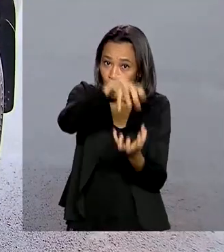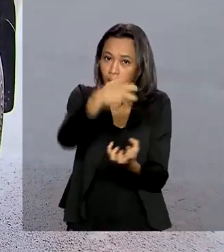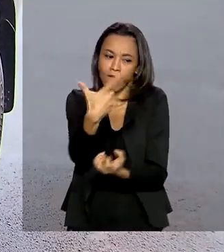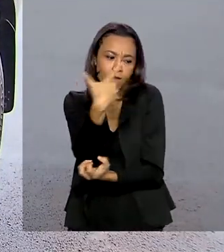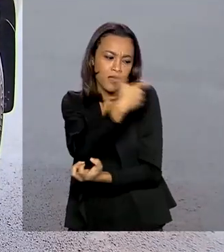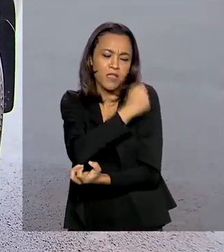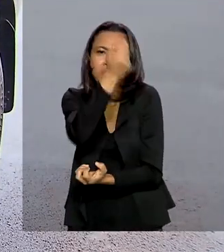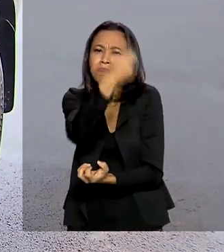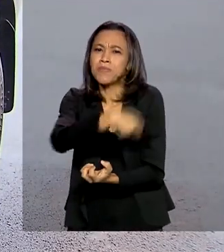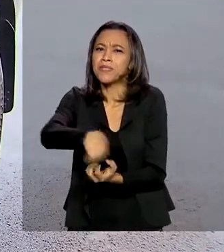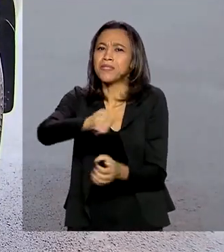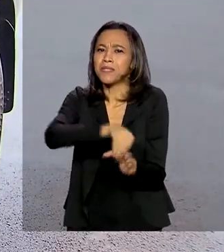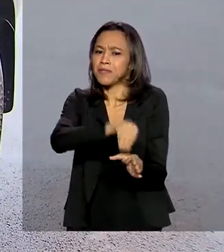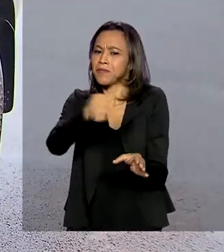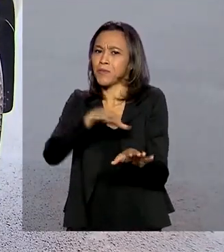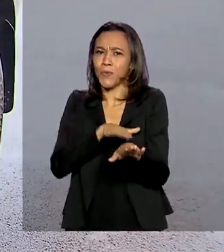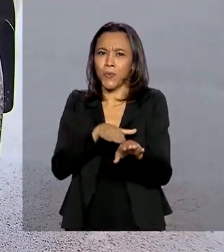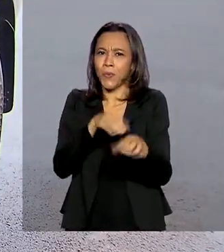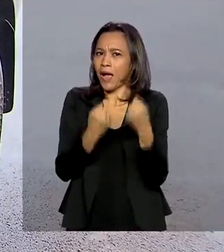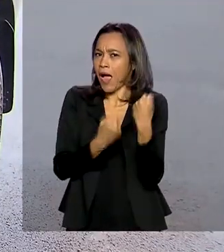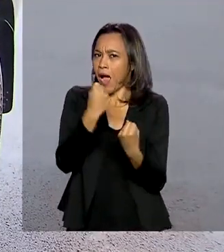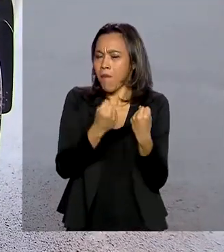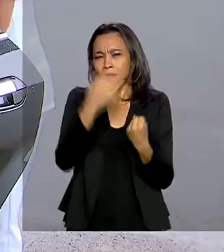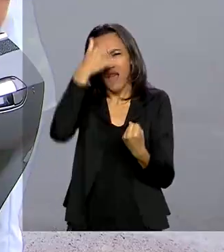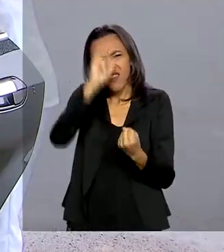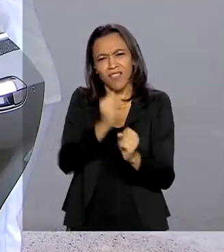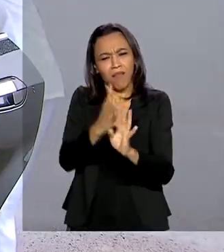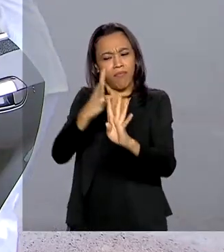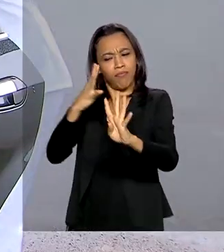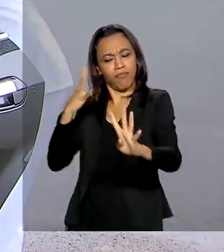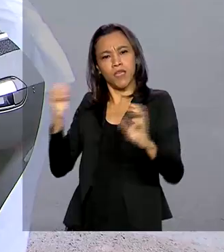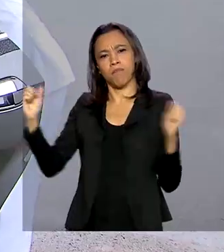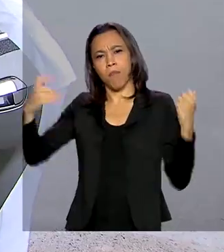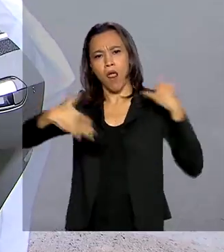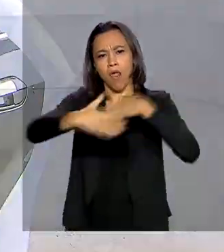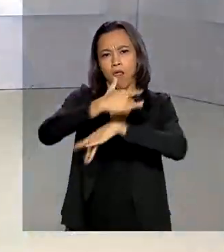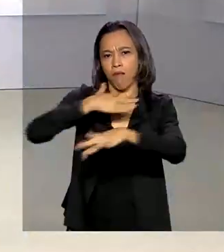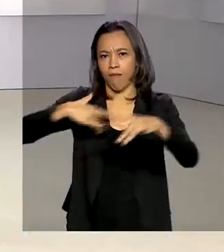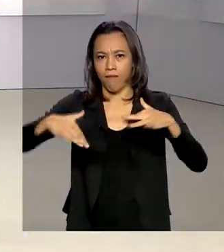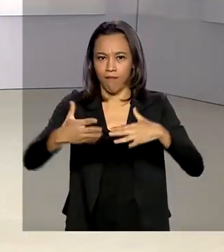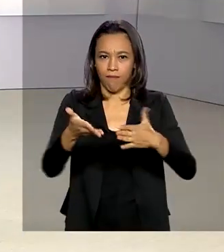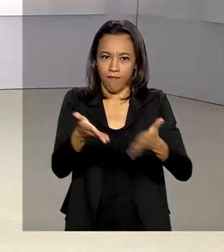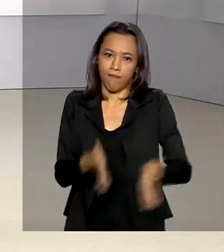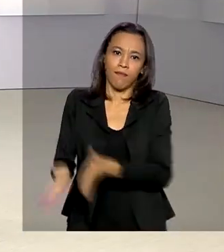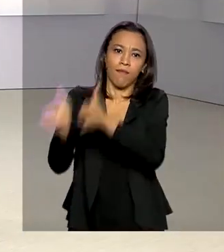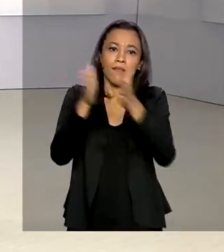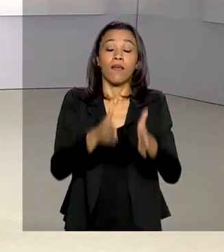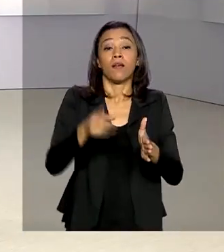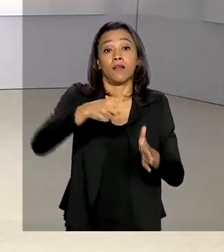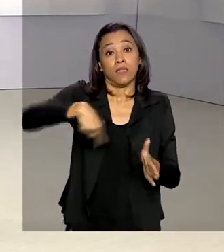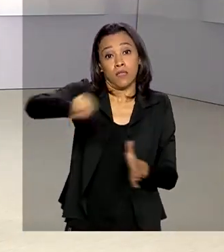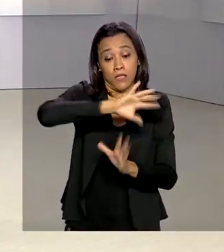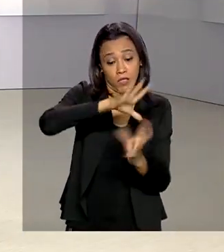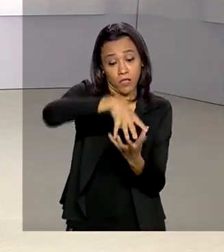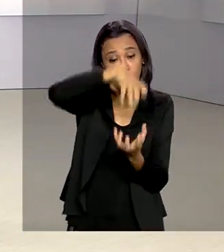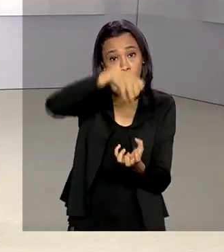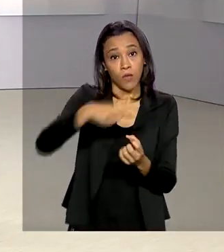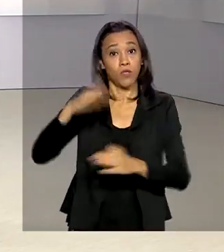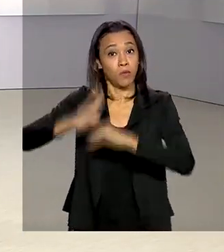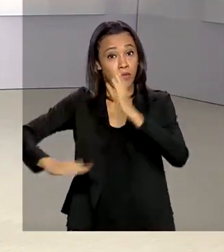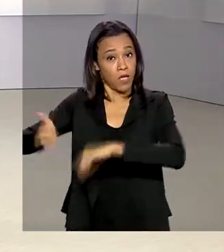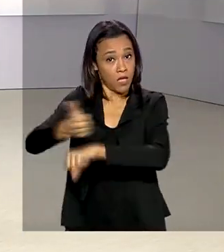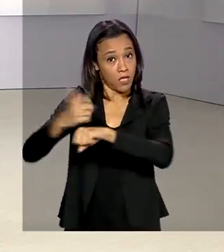sem precisar sair do carro para evitar filas e aglomeração. Idosos e profissionais de saúde têm